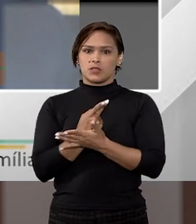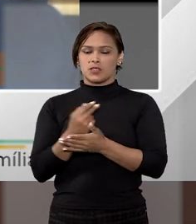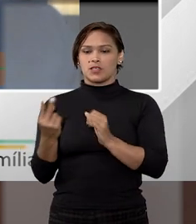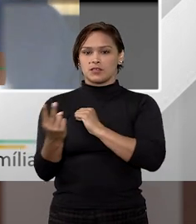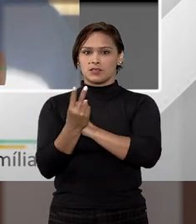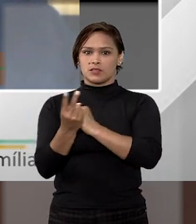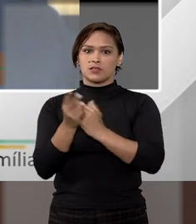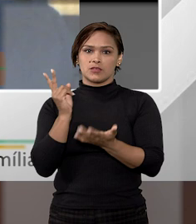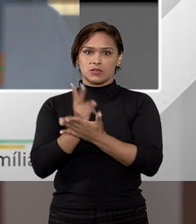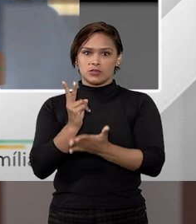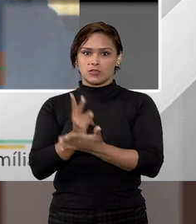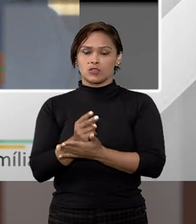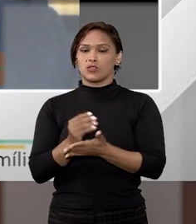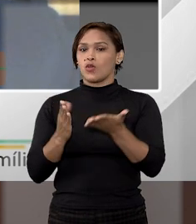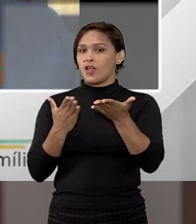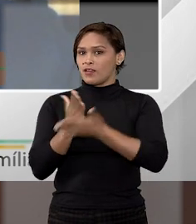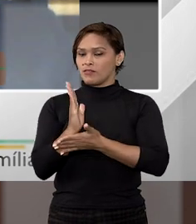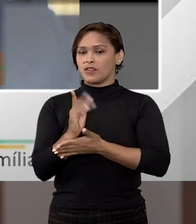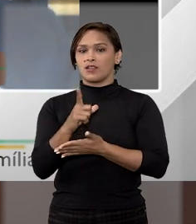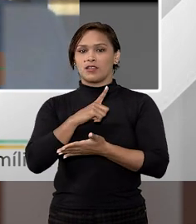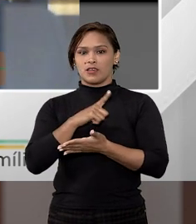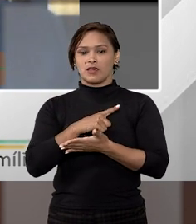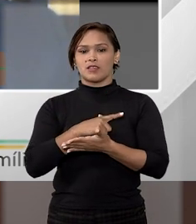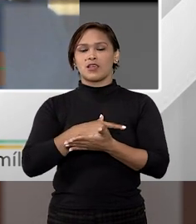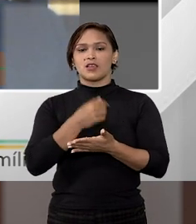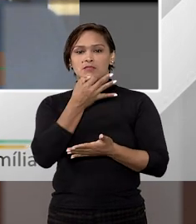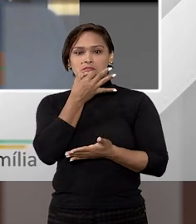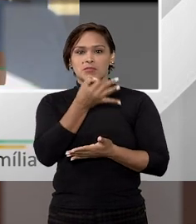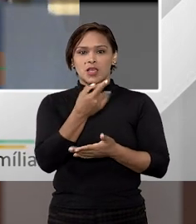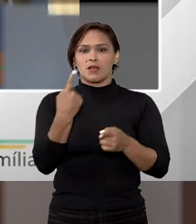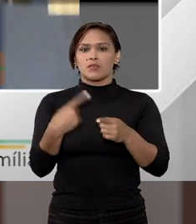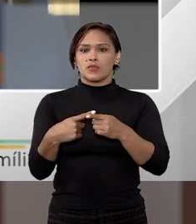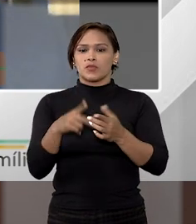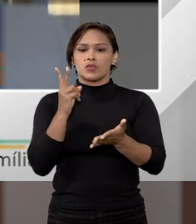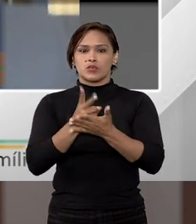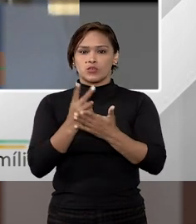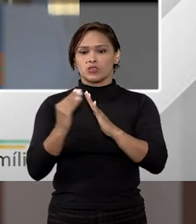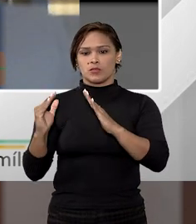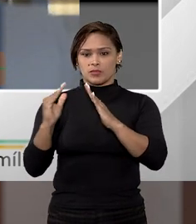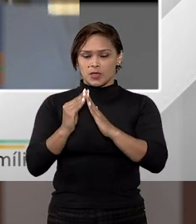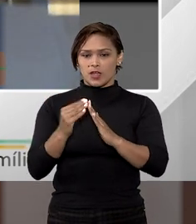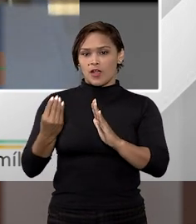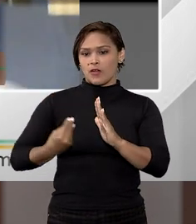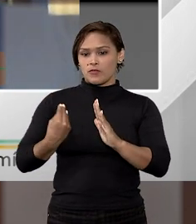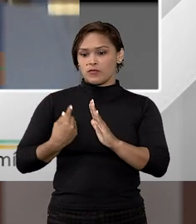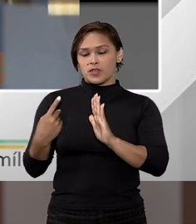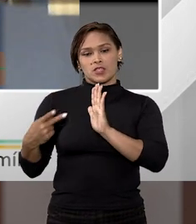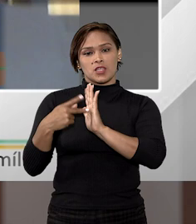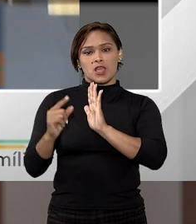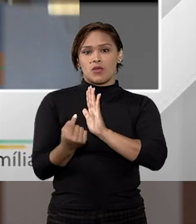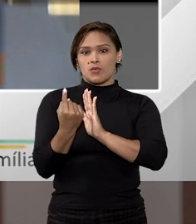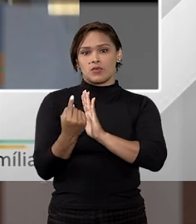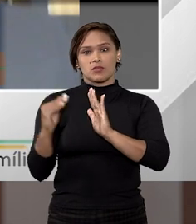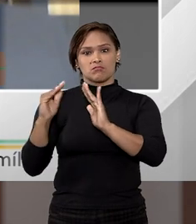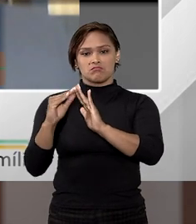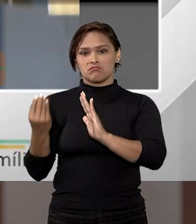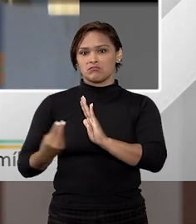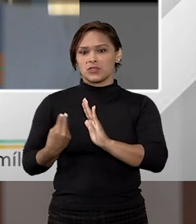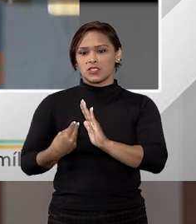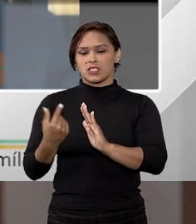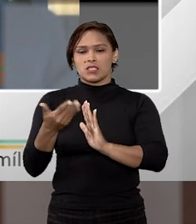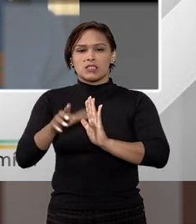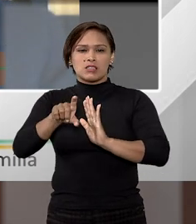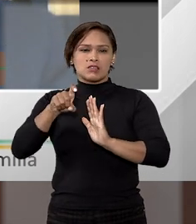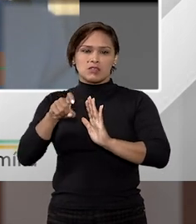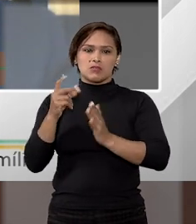essa proteção continua, é válida e tem que sim ser alegada por quem continuou residindo do imóvel porque afinal de contas aquela é a moradia dela, independente se